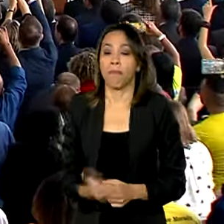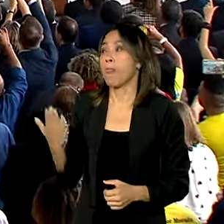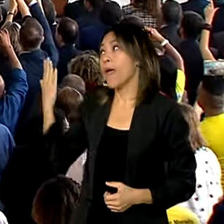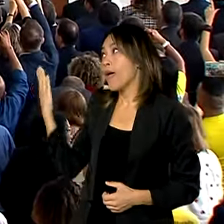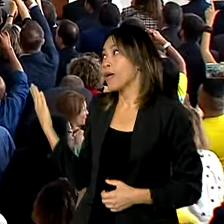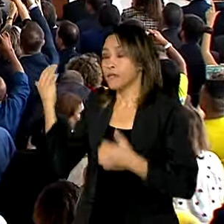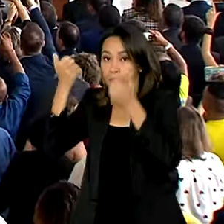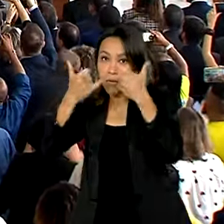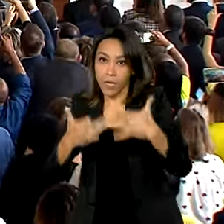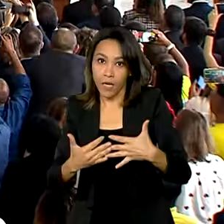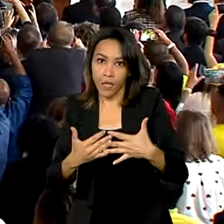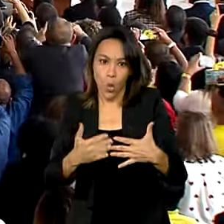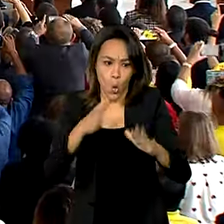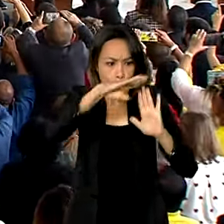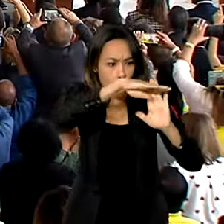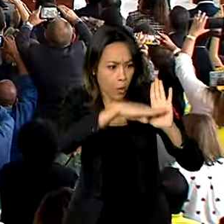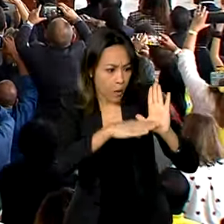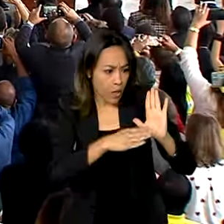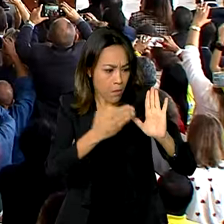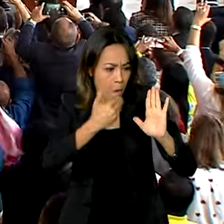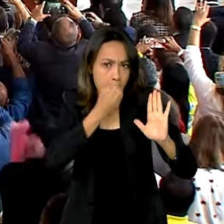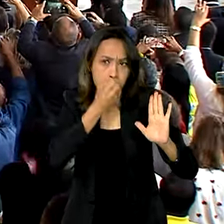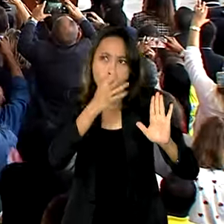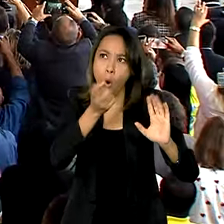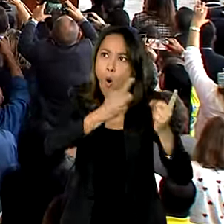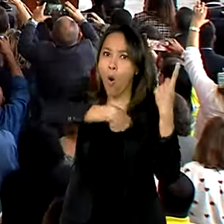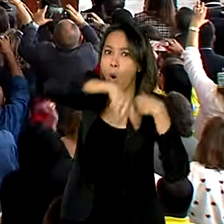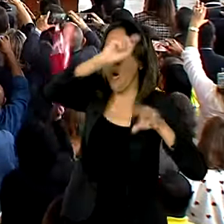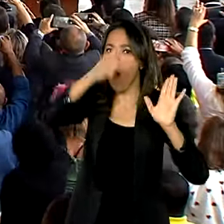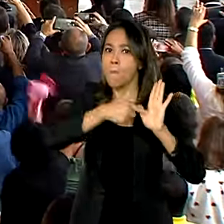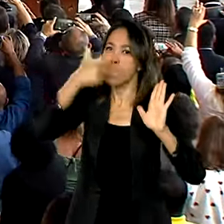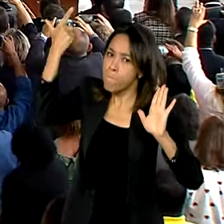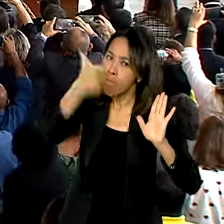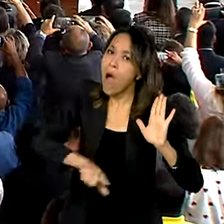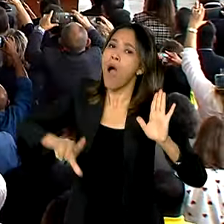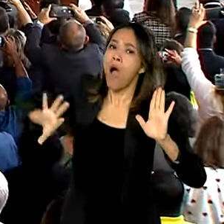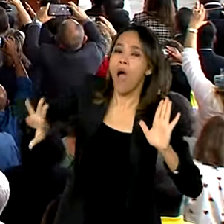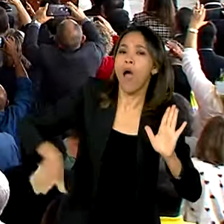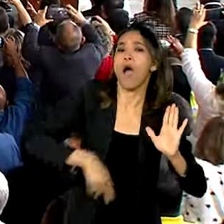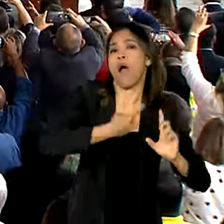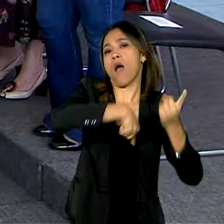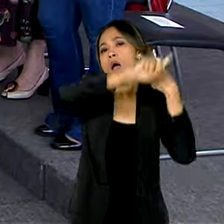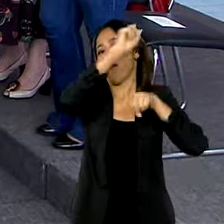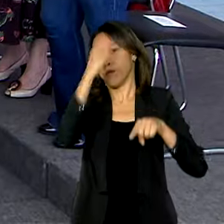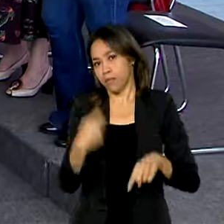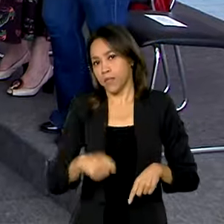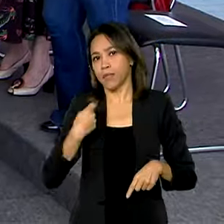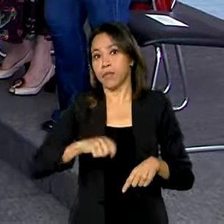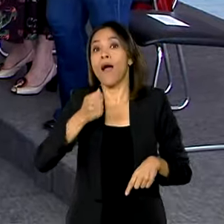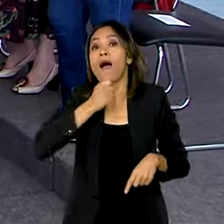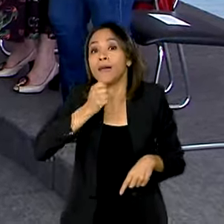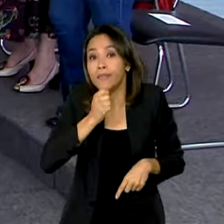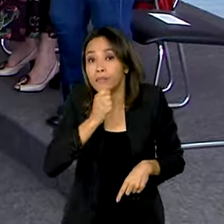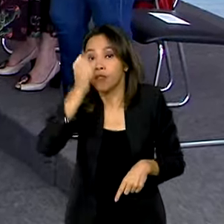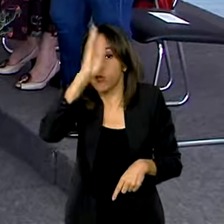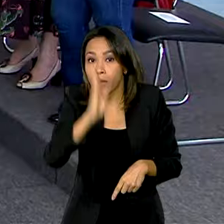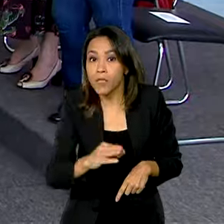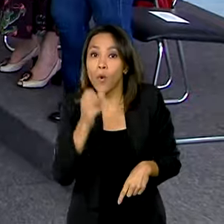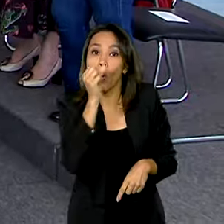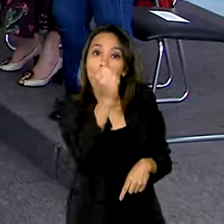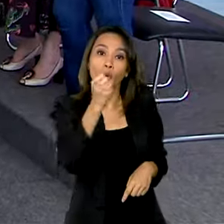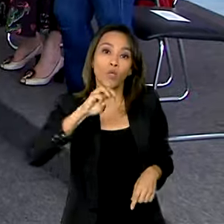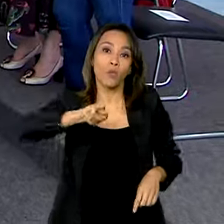trouxe muito avanço, ele precisa trazer ainda mais. Nós vivemos num país, ainda existem 8 milhões de